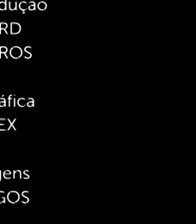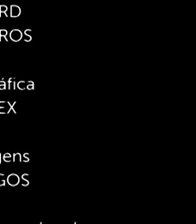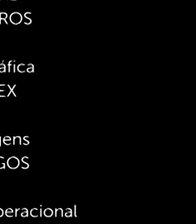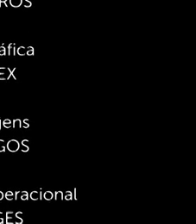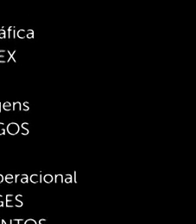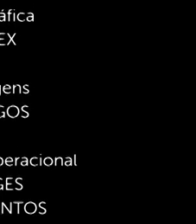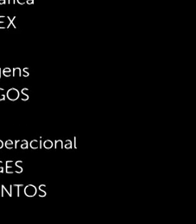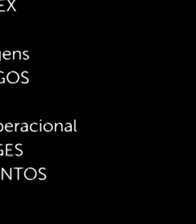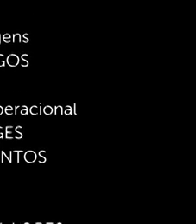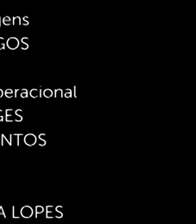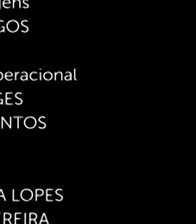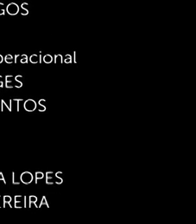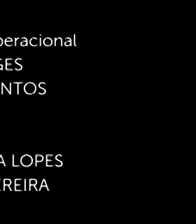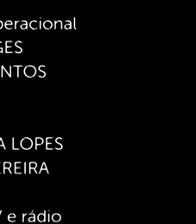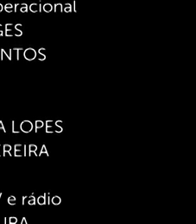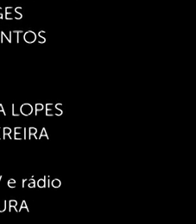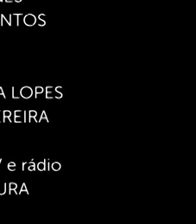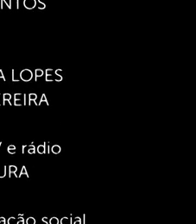Tchau tchau